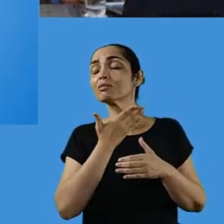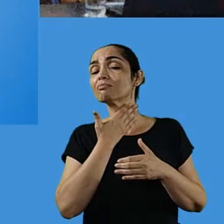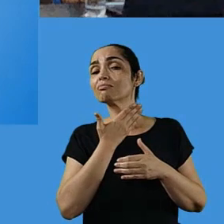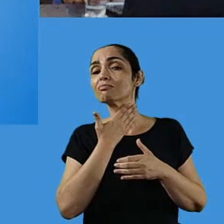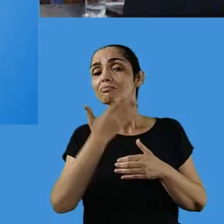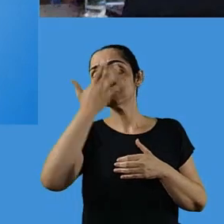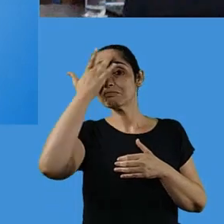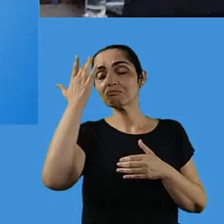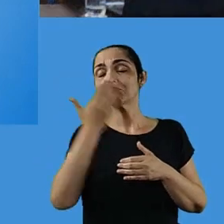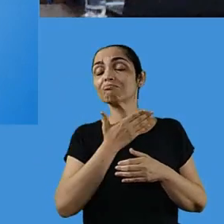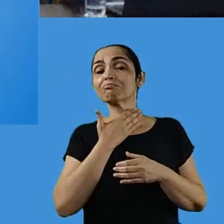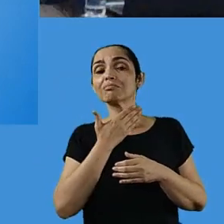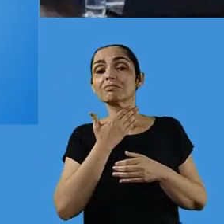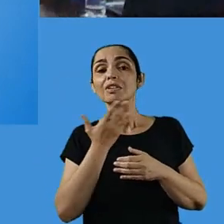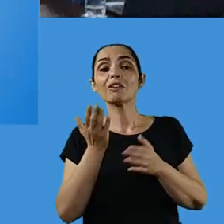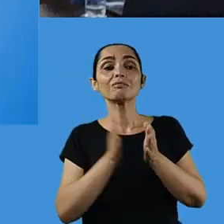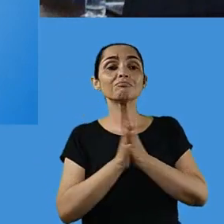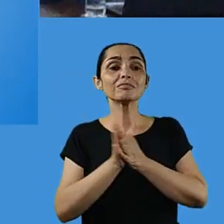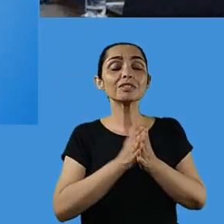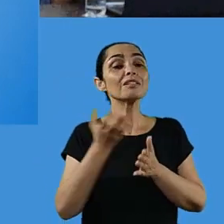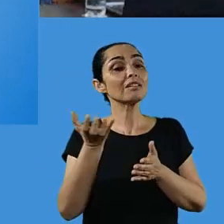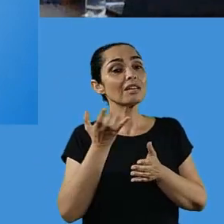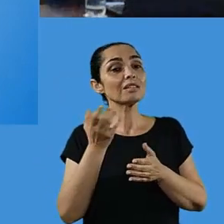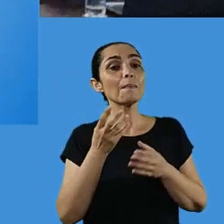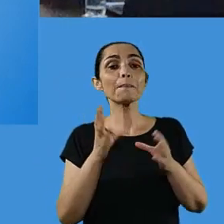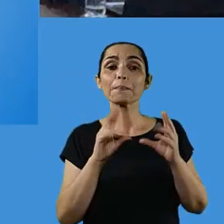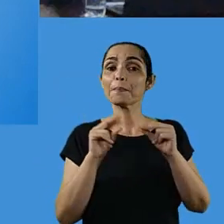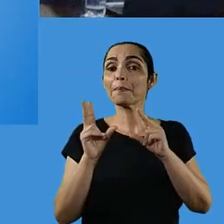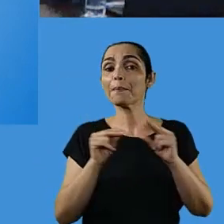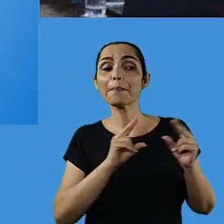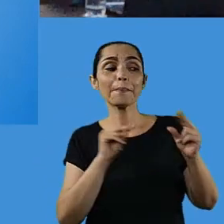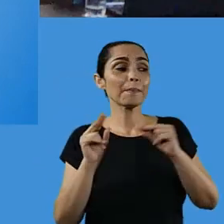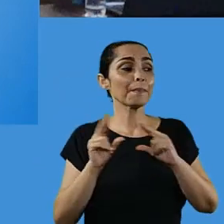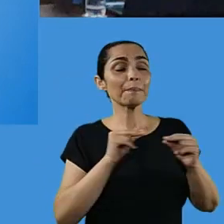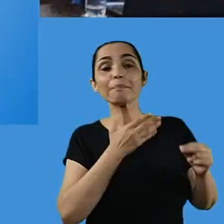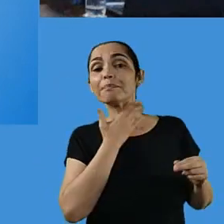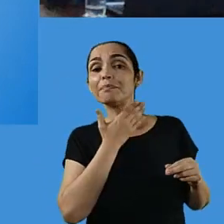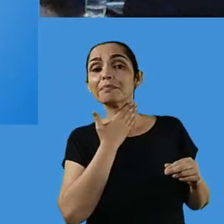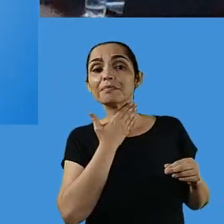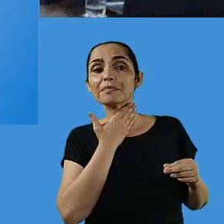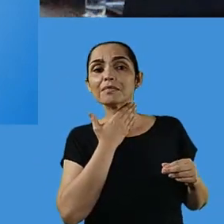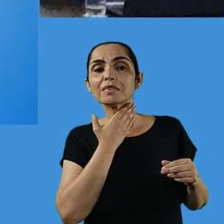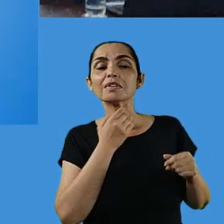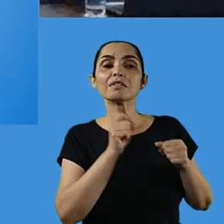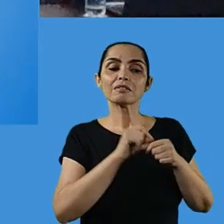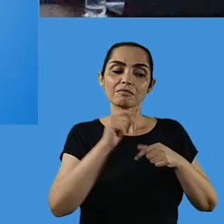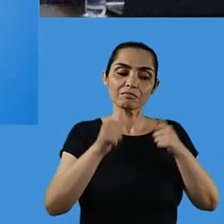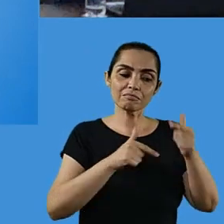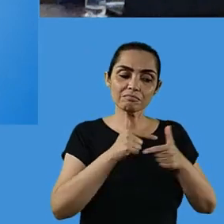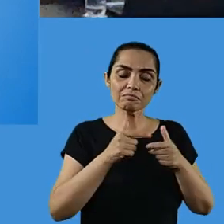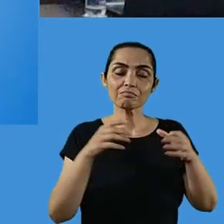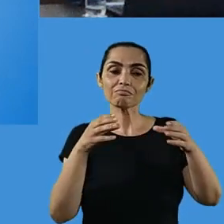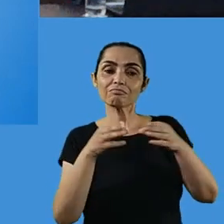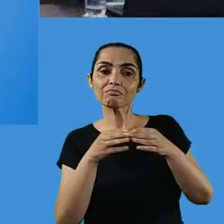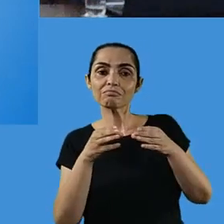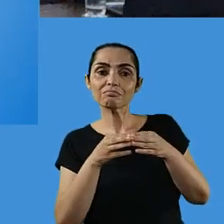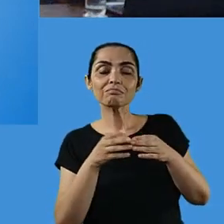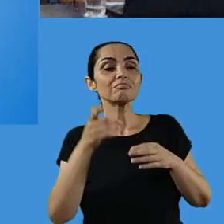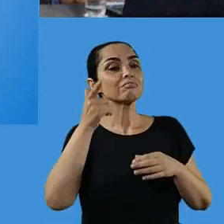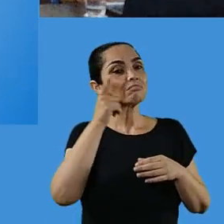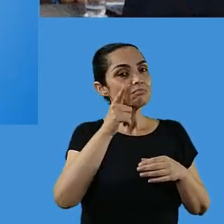conversar e agora estão loucos para voltar sim, eles querem conversar, então vão fazer essa construção coletiva,